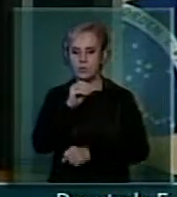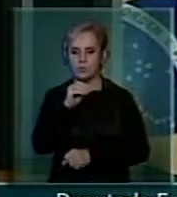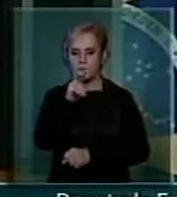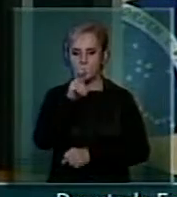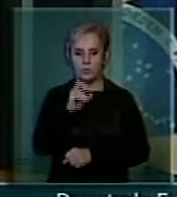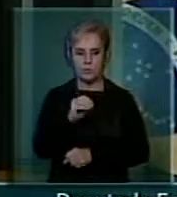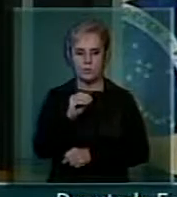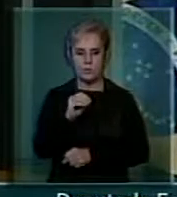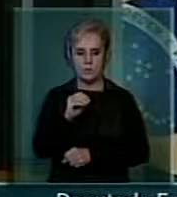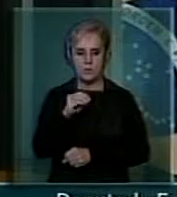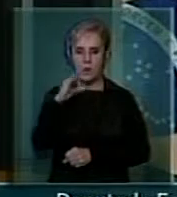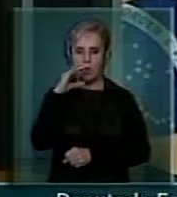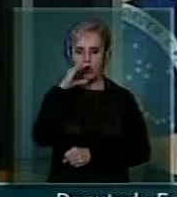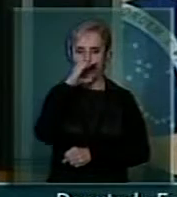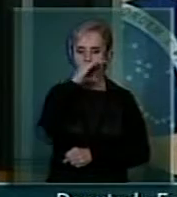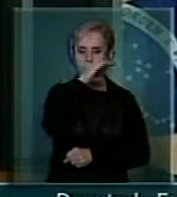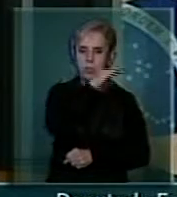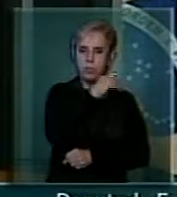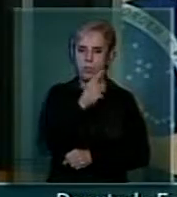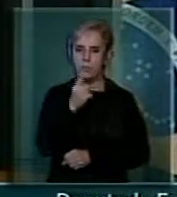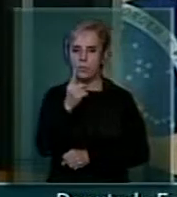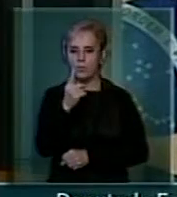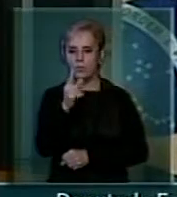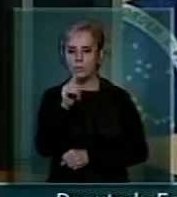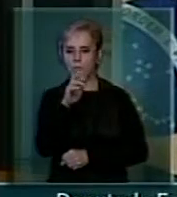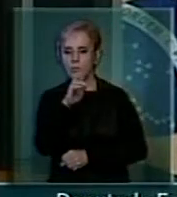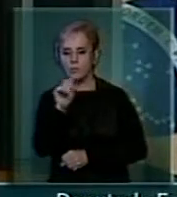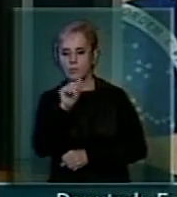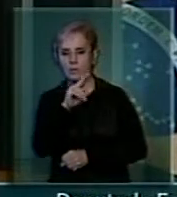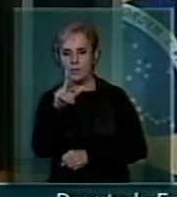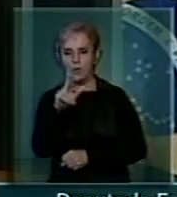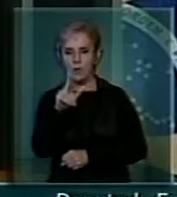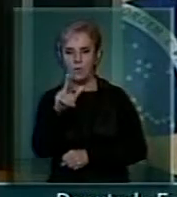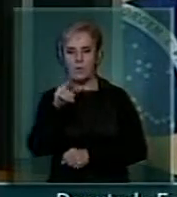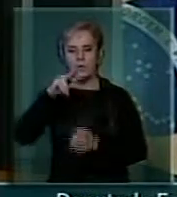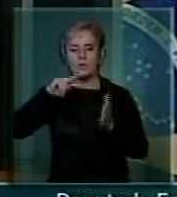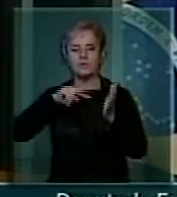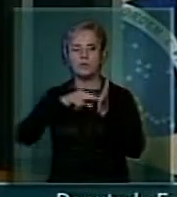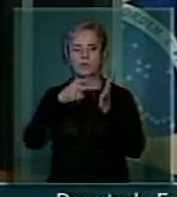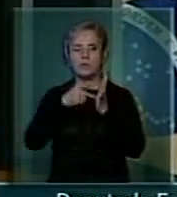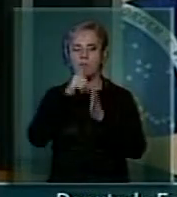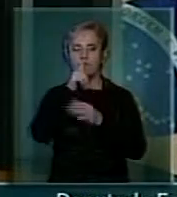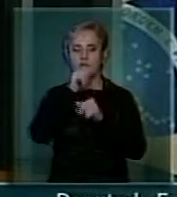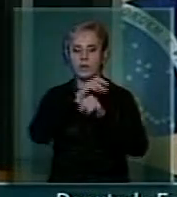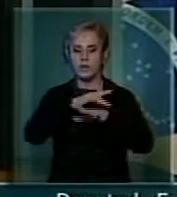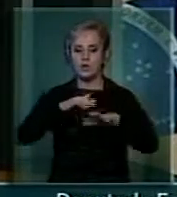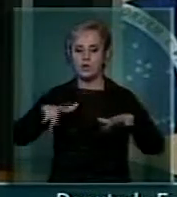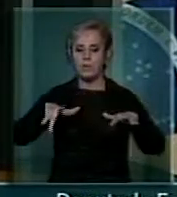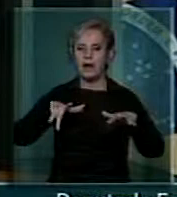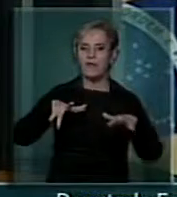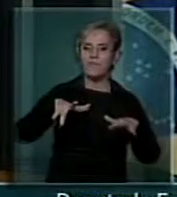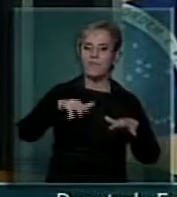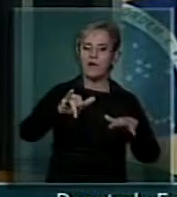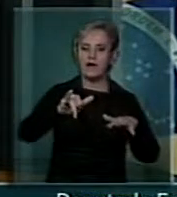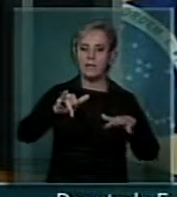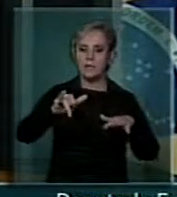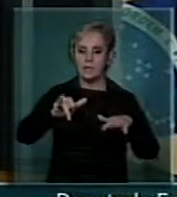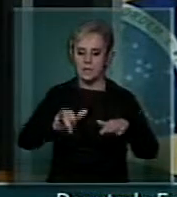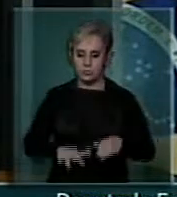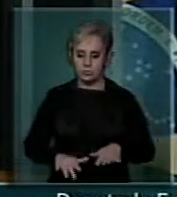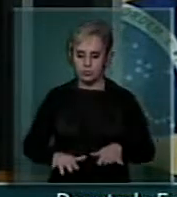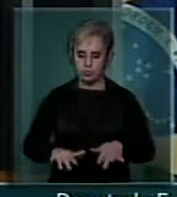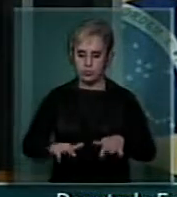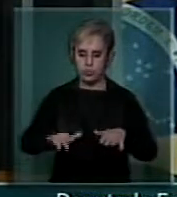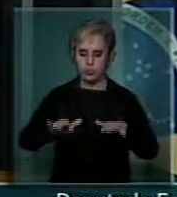o nível dos oceanos deve subir um metro. Isso significa que nós teremos retirantes climáticos,